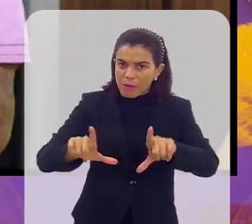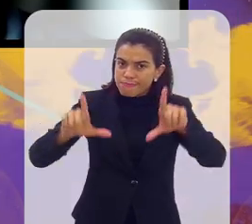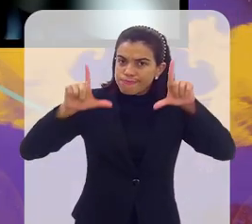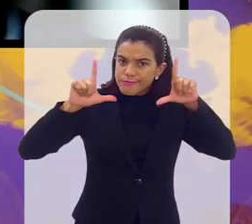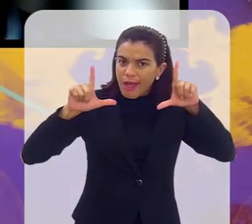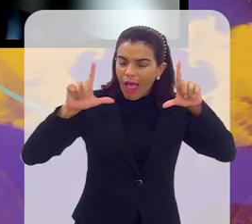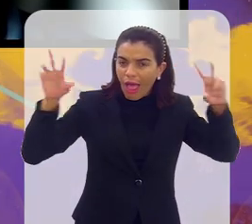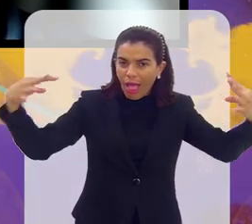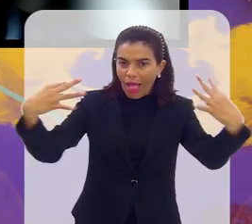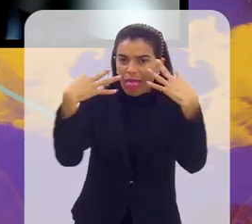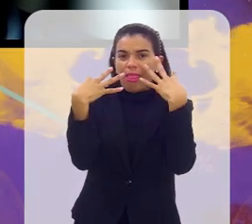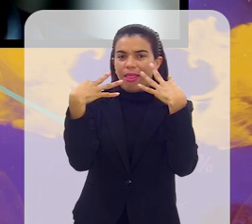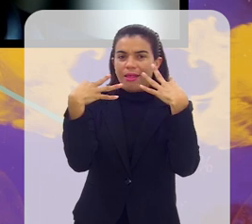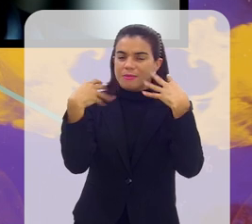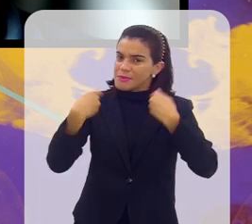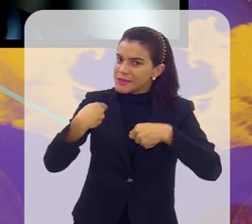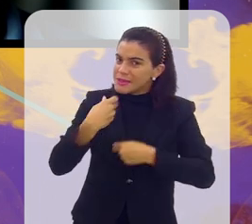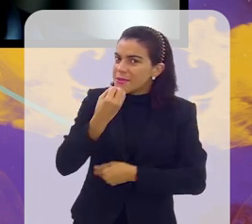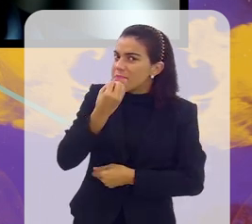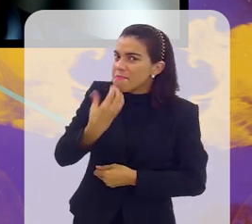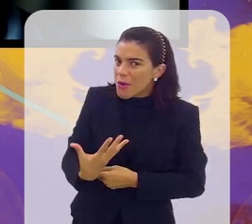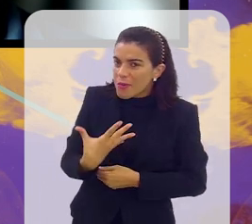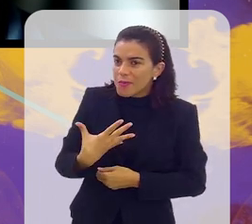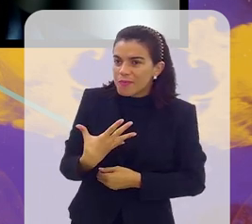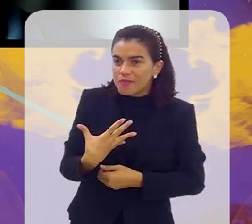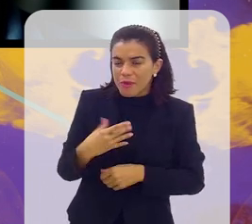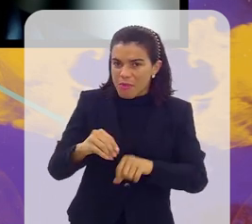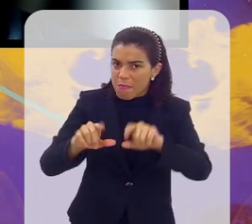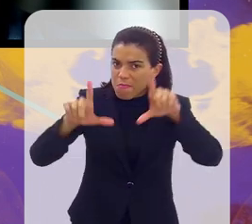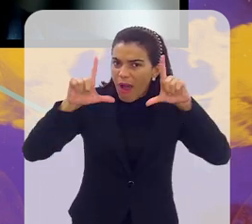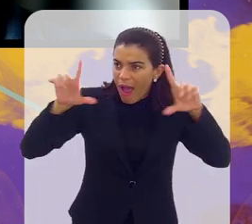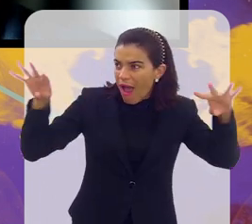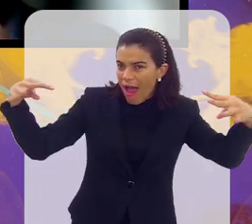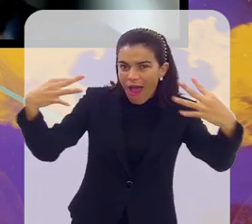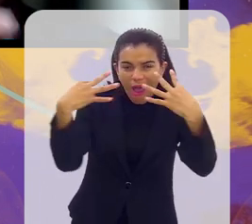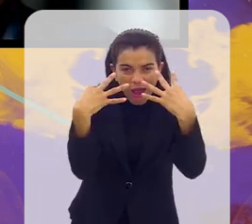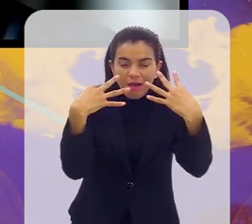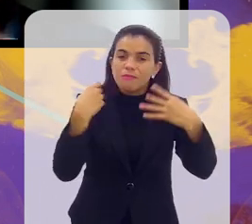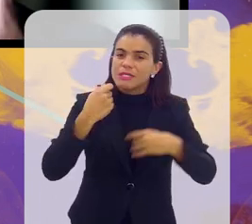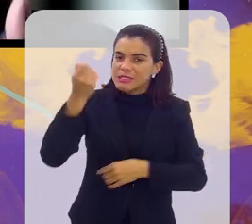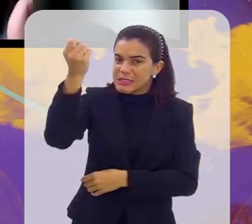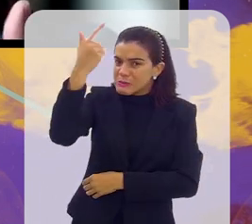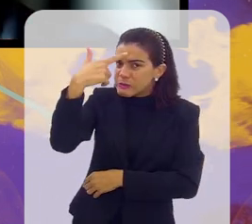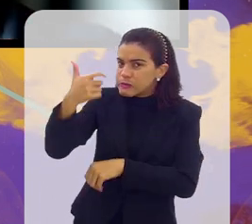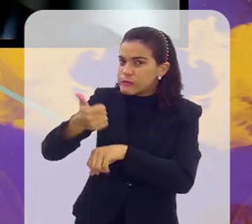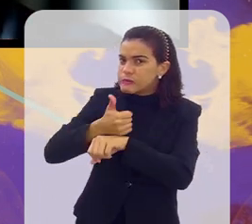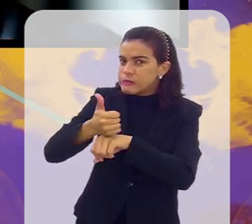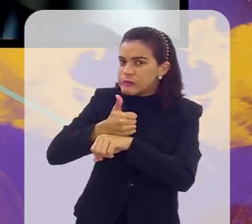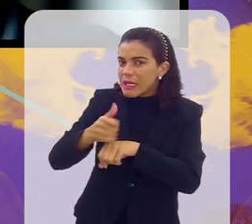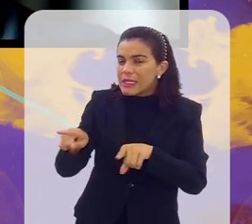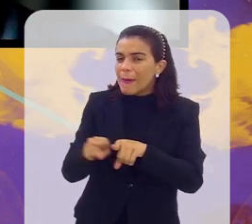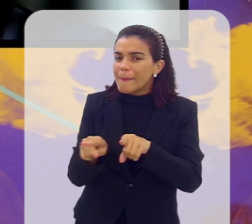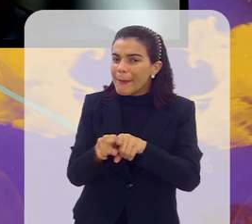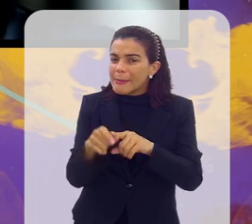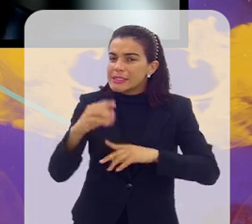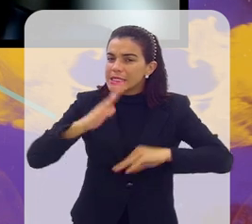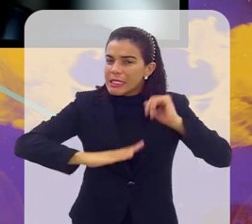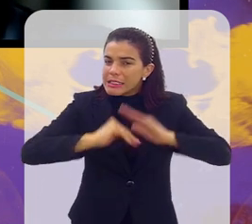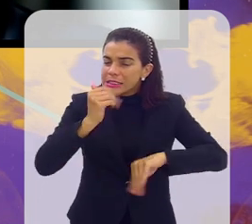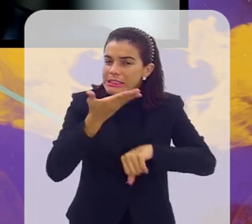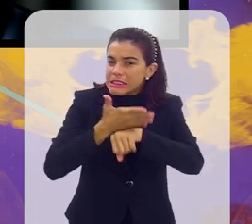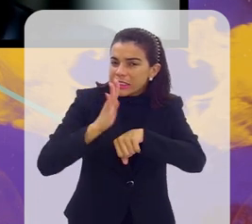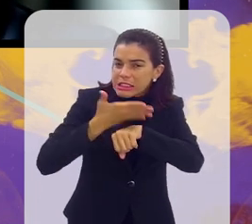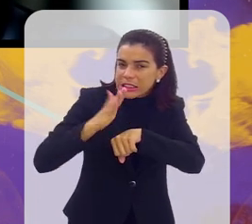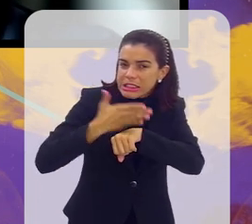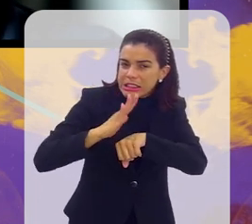porque para se destacar, o cara tem que ser bom. Exatamente, para se destacar, você tem que ter aquele talento aflorado e tem que ter a técnica,